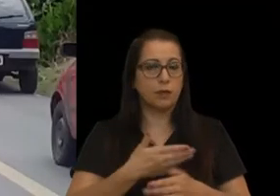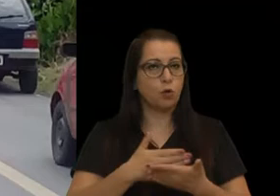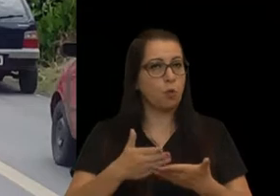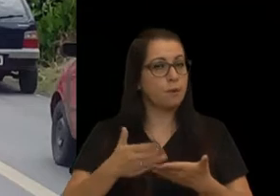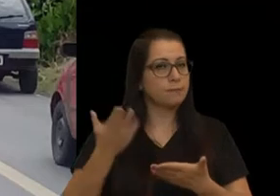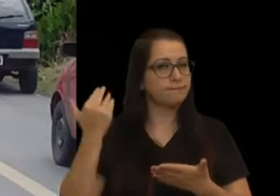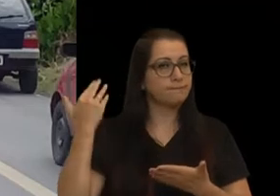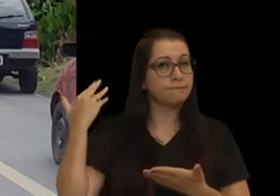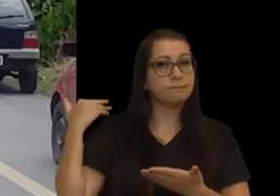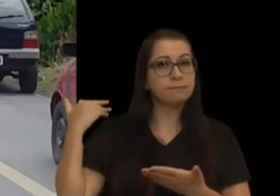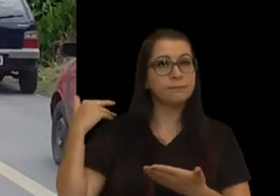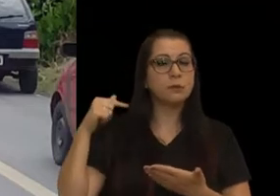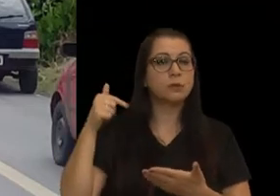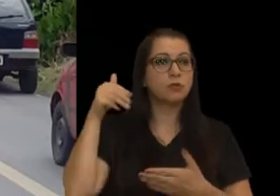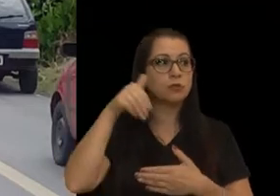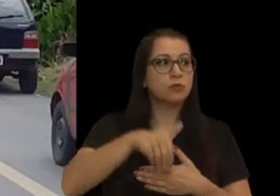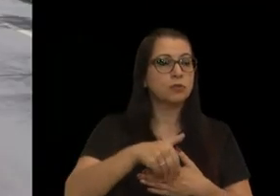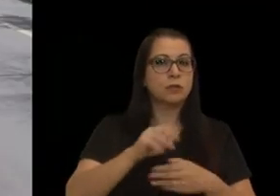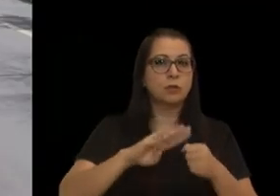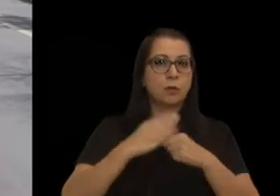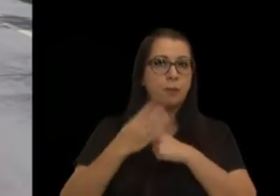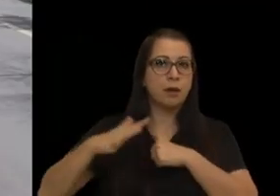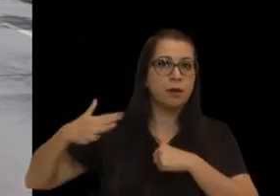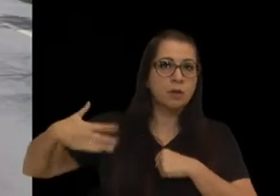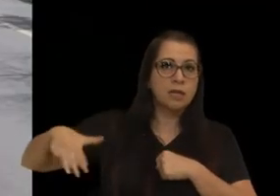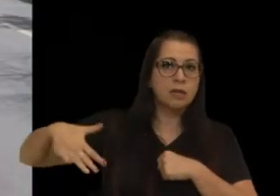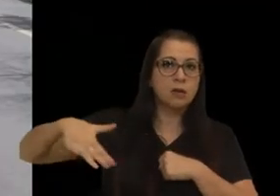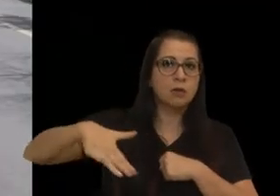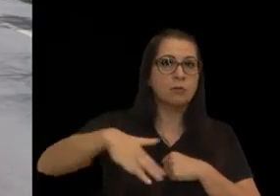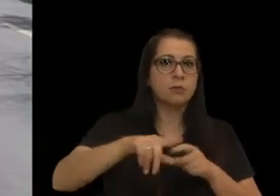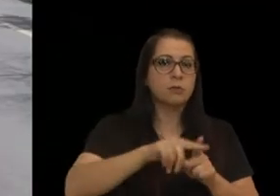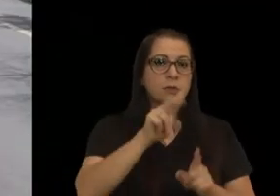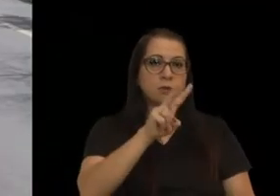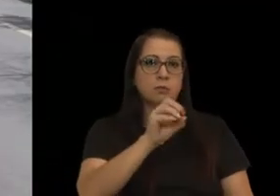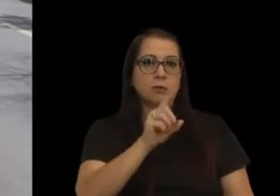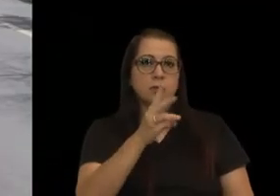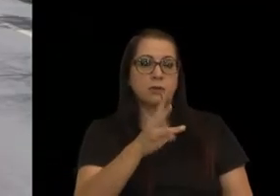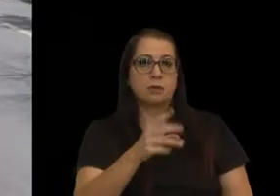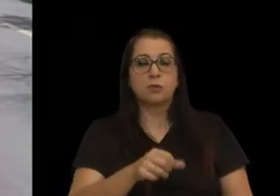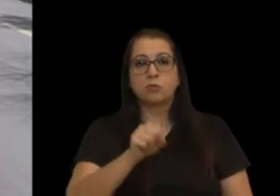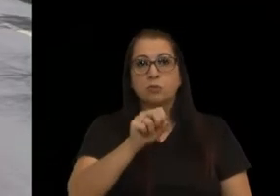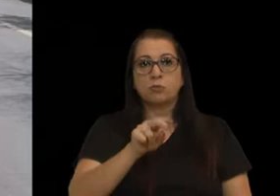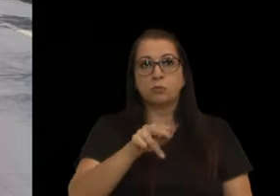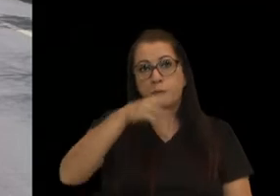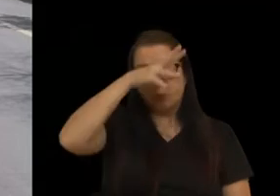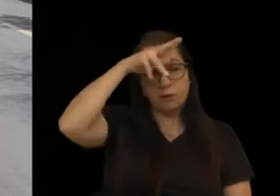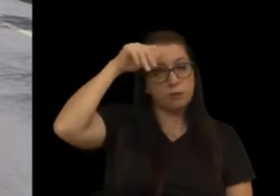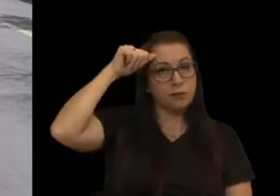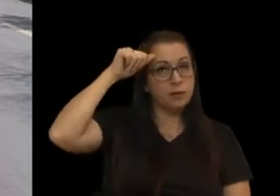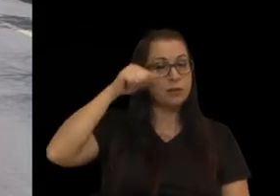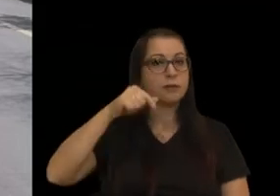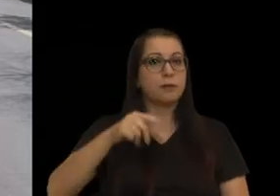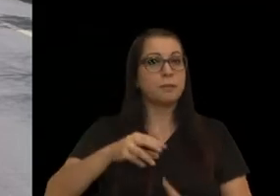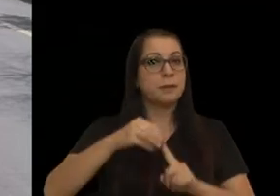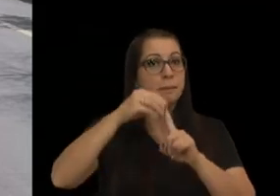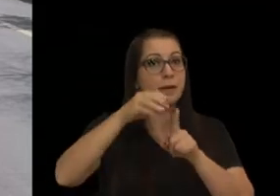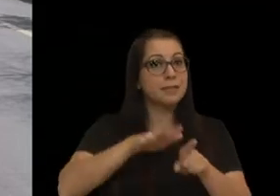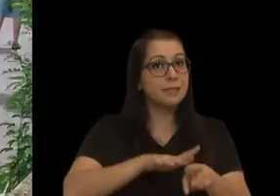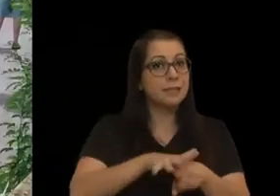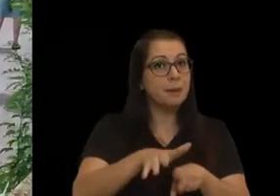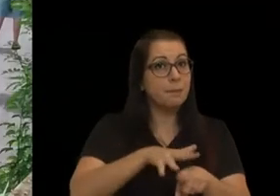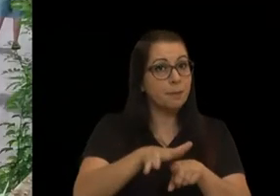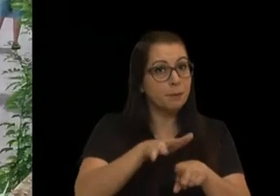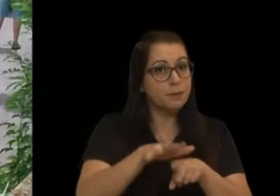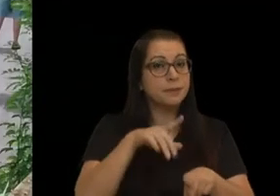início. Quando eu cheguei em Galópolis, em 2013, como subprefeito de Galópolis, uma das principais demandas de várias